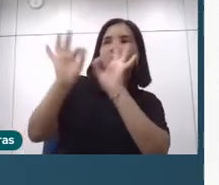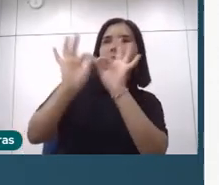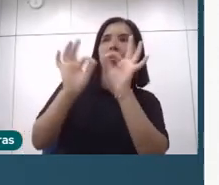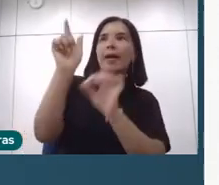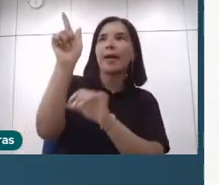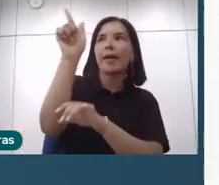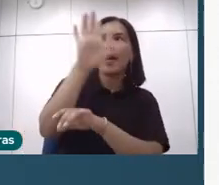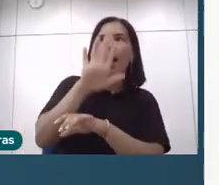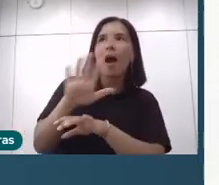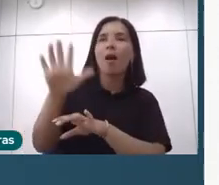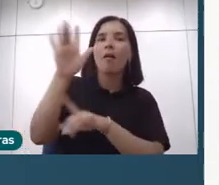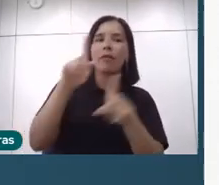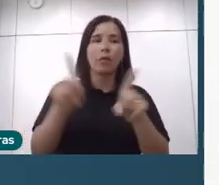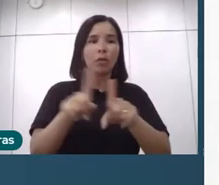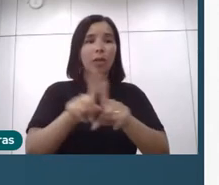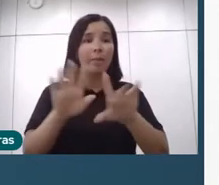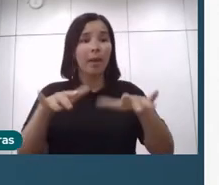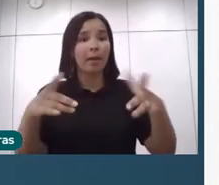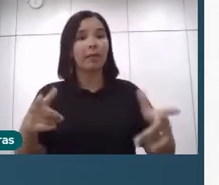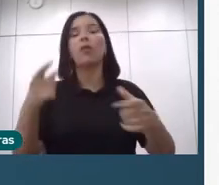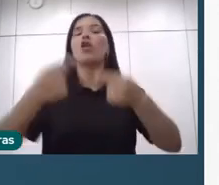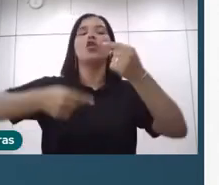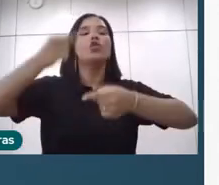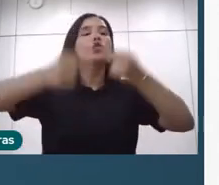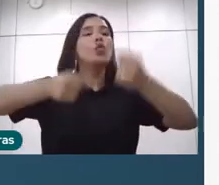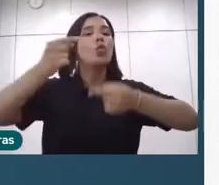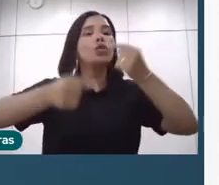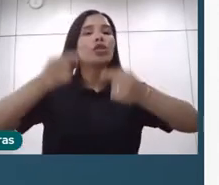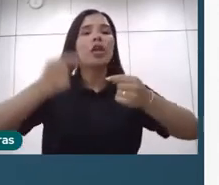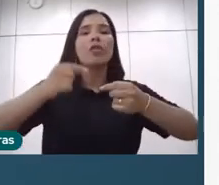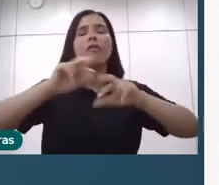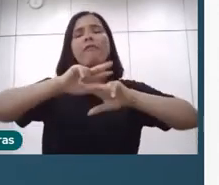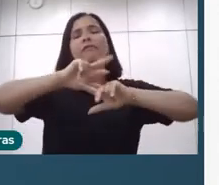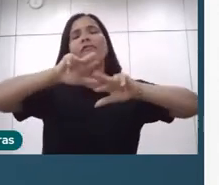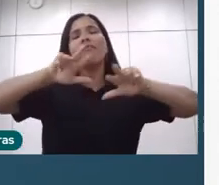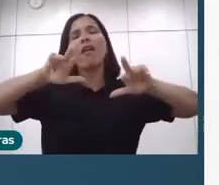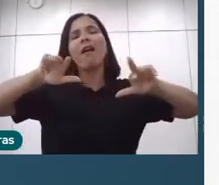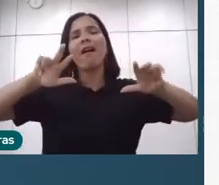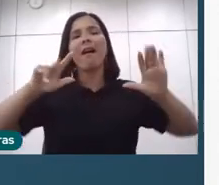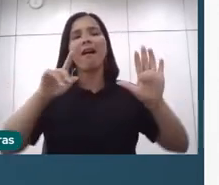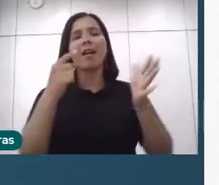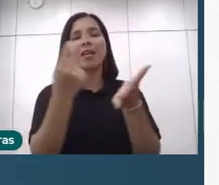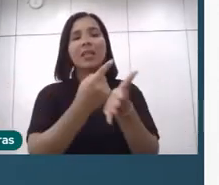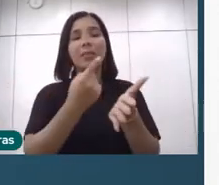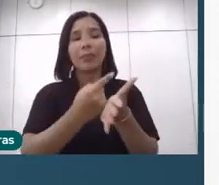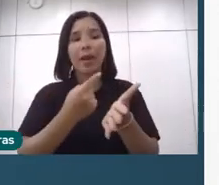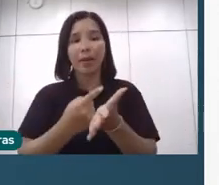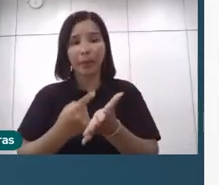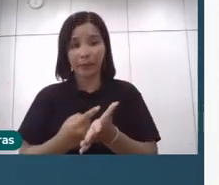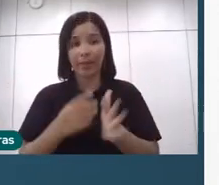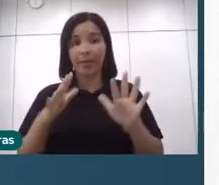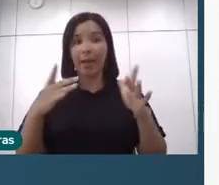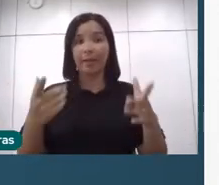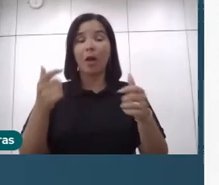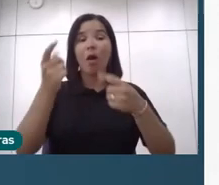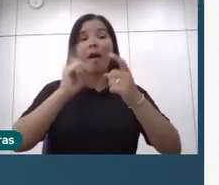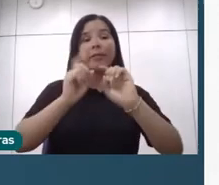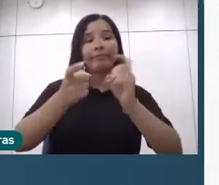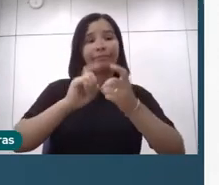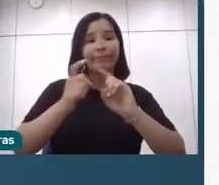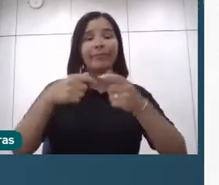eu fui começando a fazer um monte de, a gente foi discutindo várias perguntas, né, e todo registro administrativo, ele tem, você tem que saber como é que é